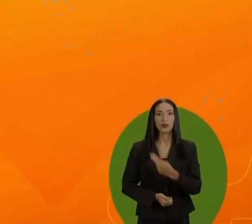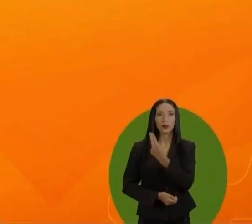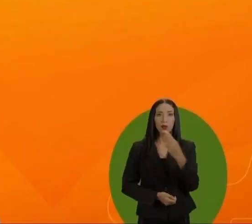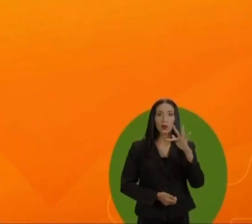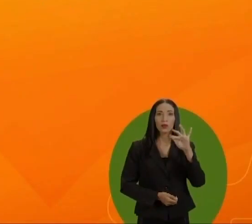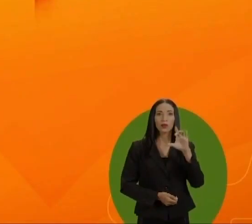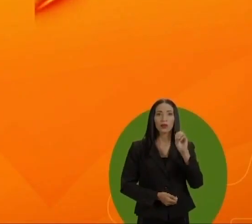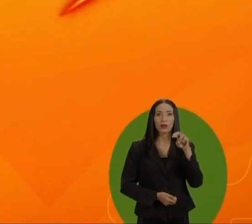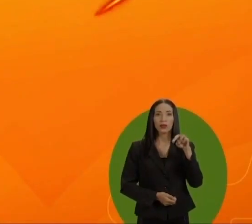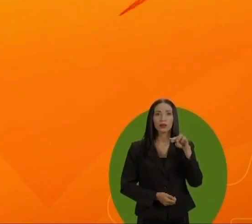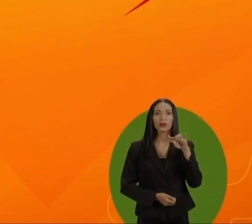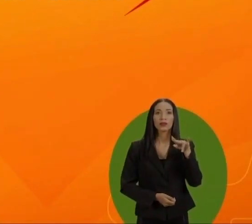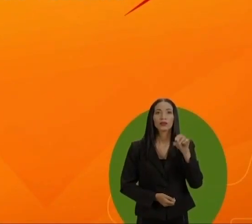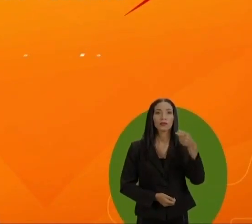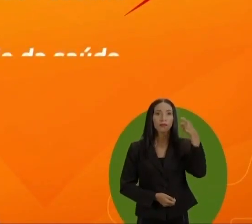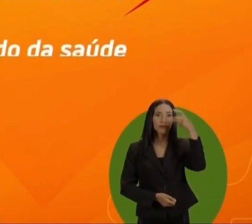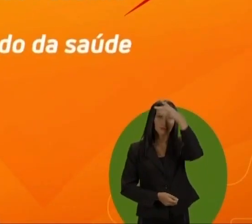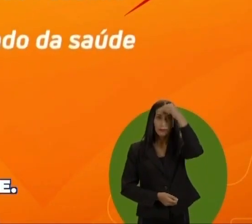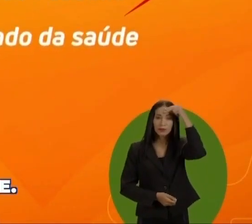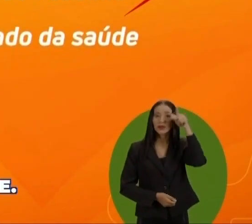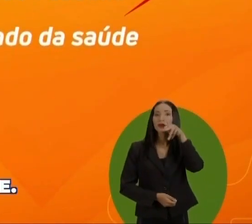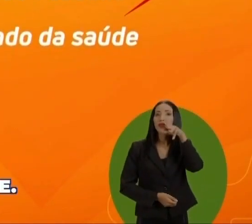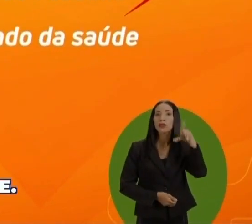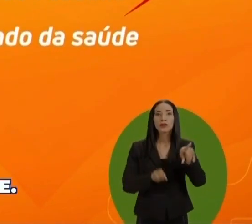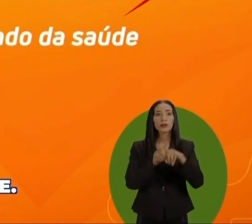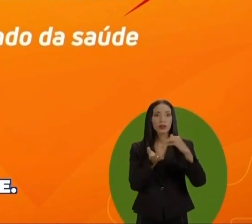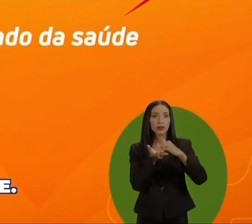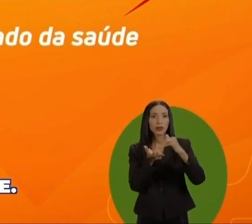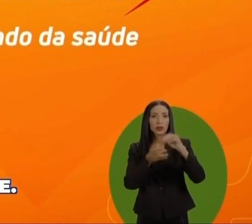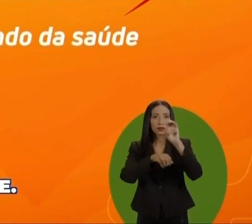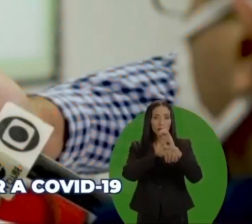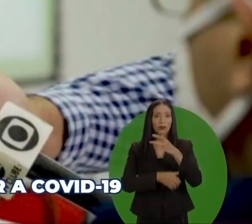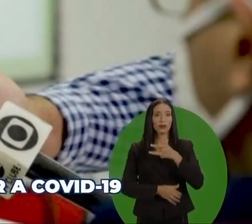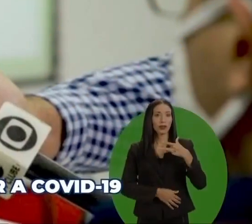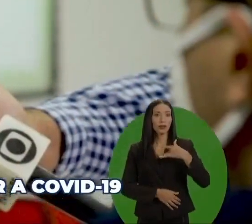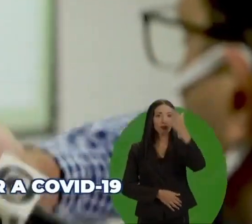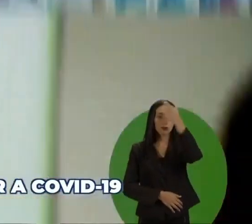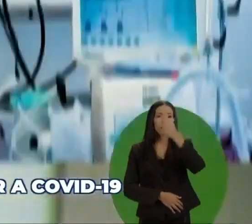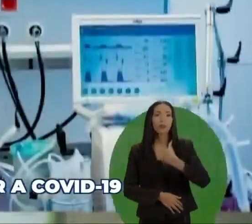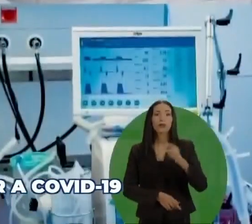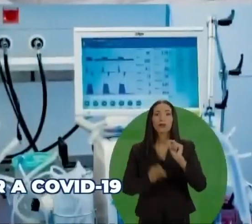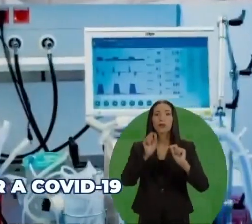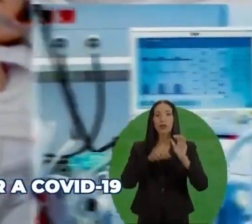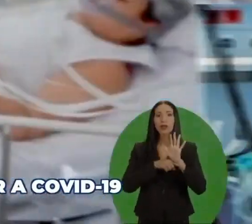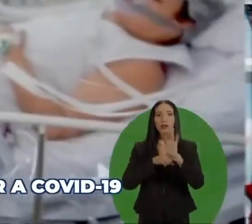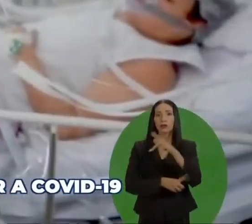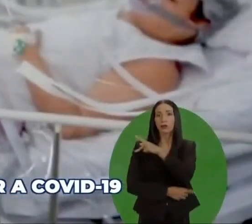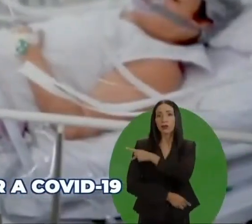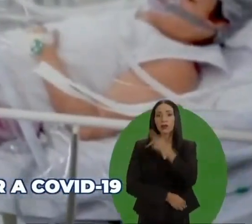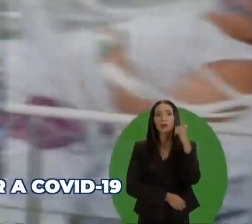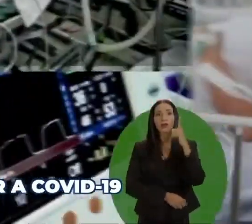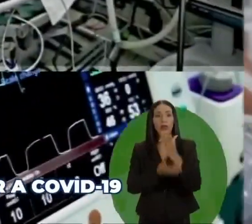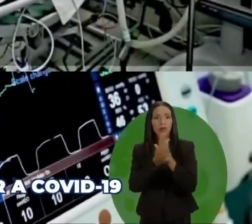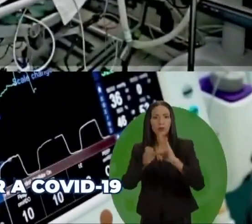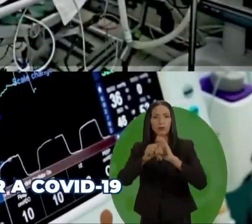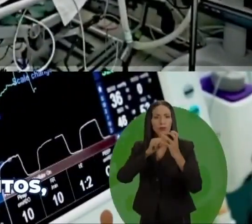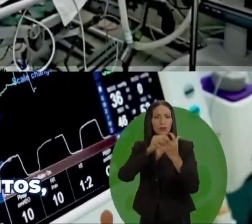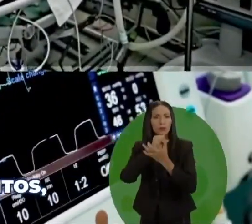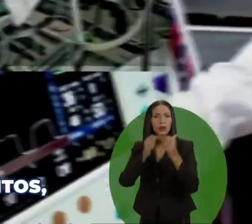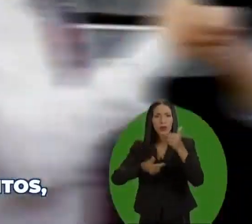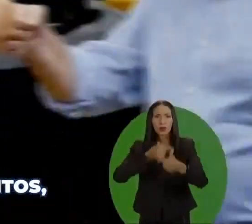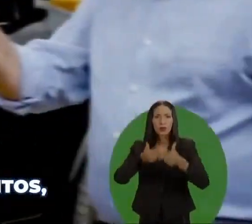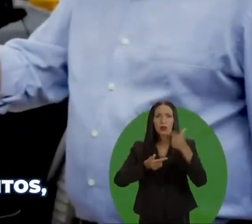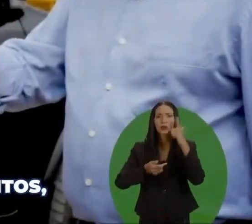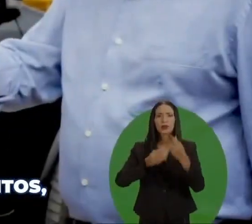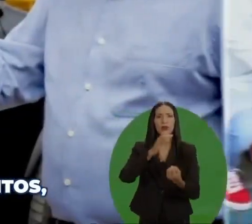Sou Florentino Neto, fui prefeito de Parnaíba e secretário de Estado da Saúde. Sou o homem que ajudou o Piauí a vencer a Covid-19.